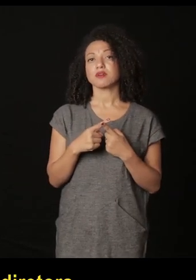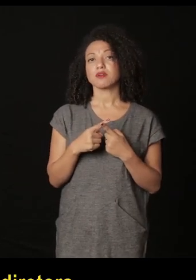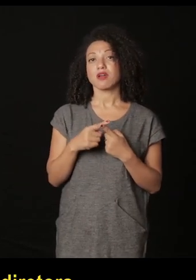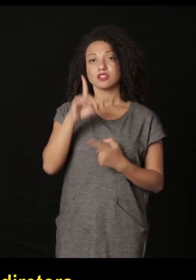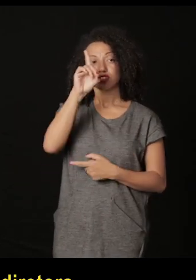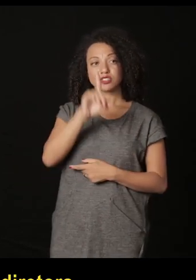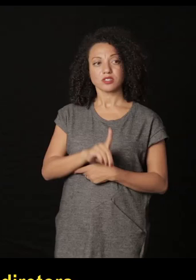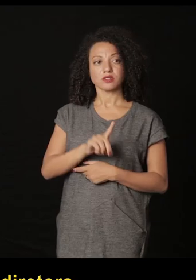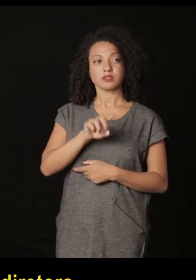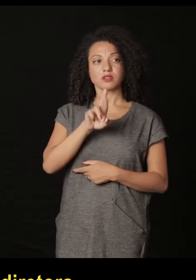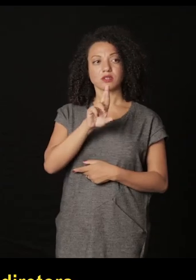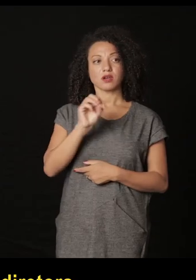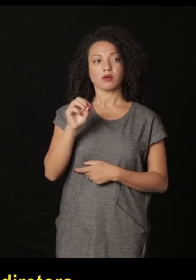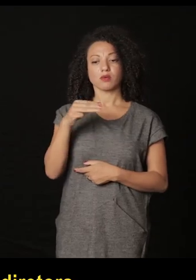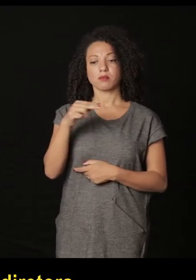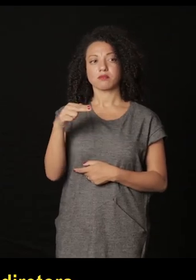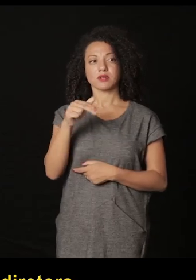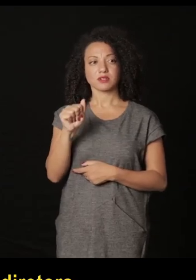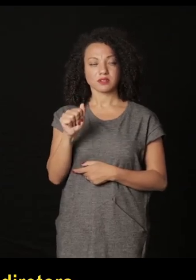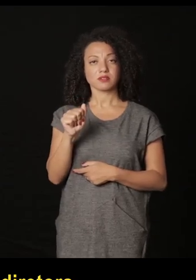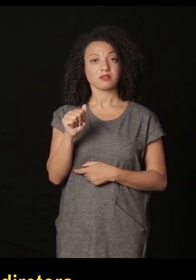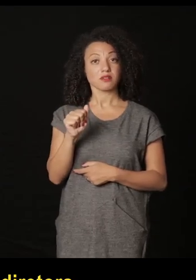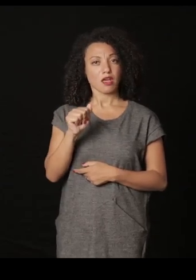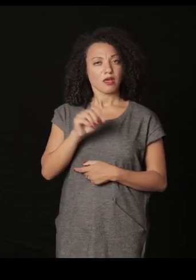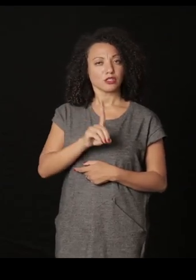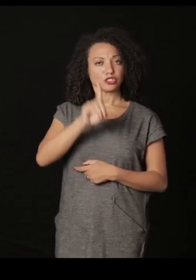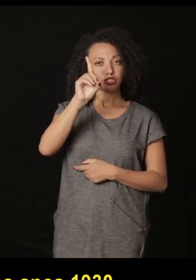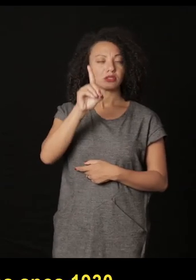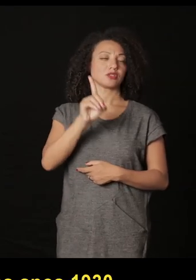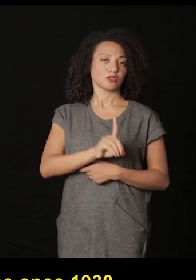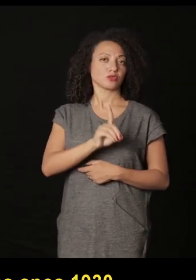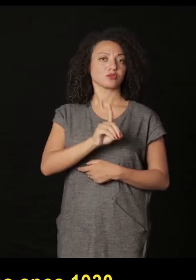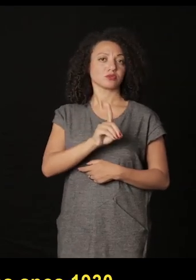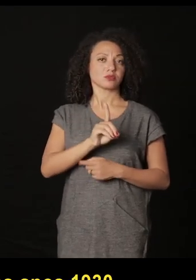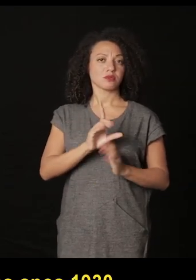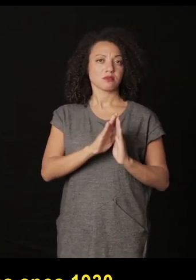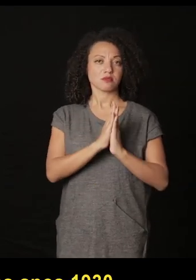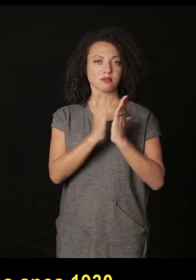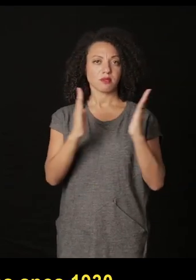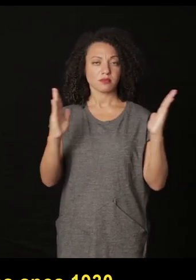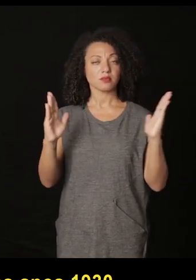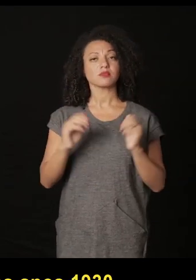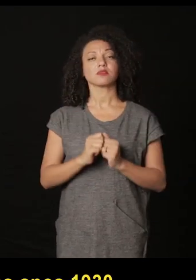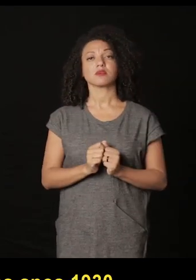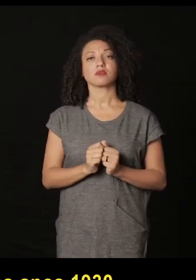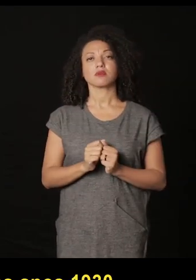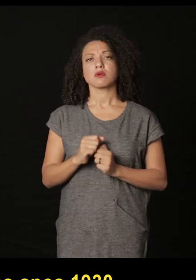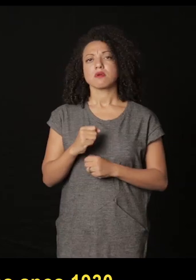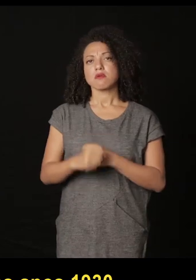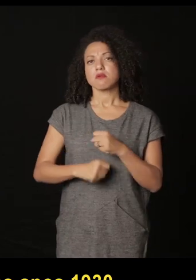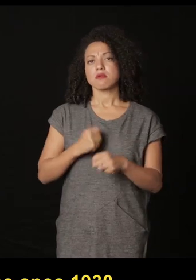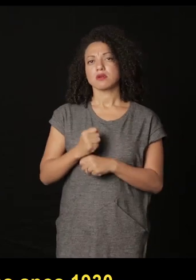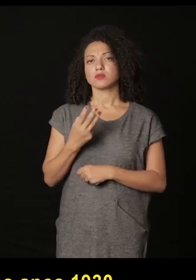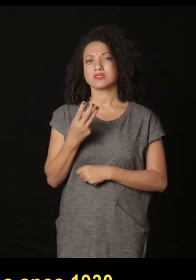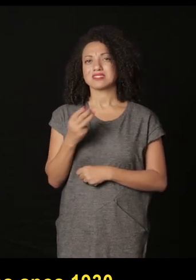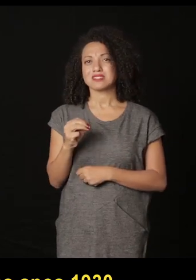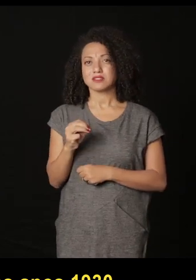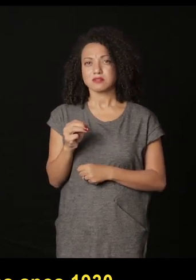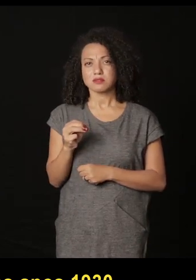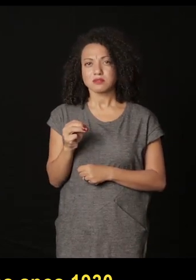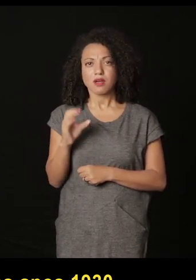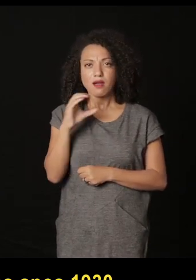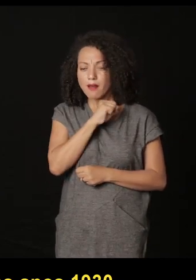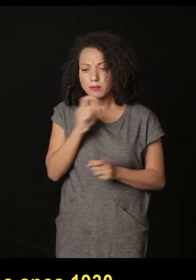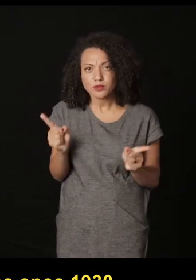razón que sua directora Romana Javits director desta biblioteca reúne nos anos